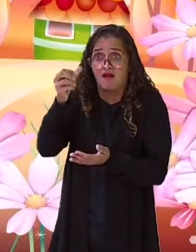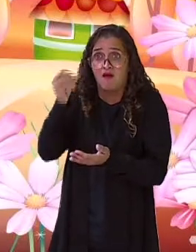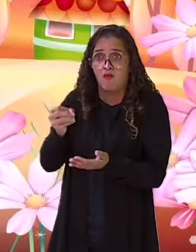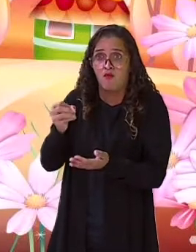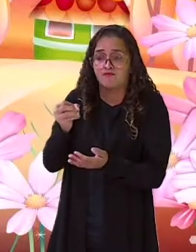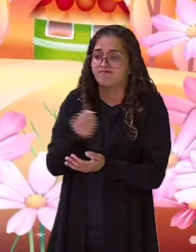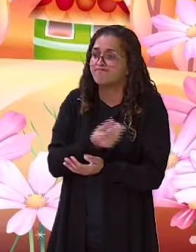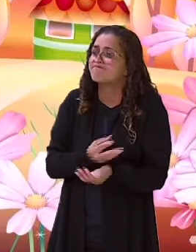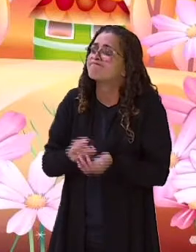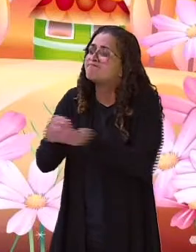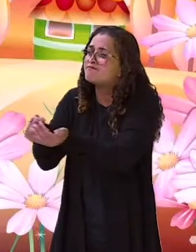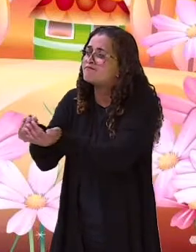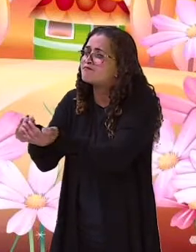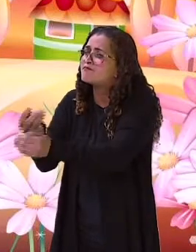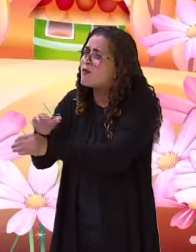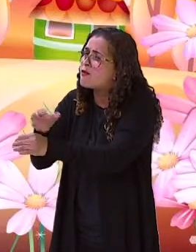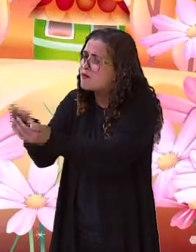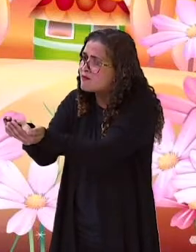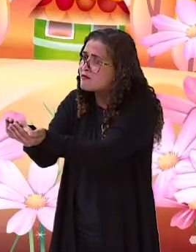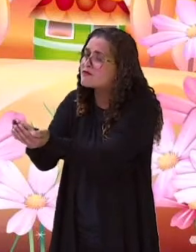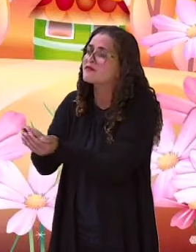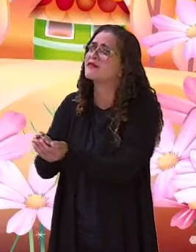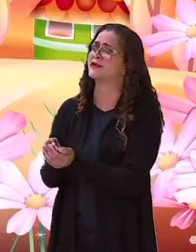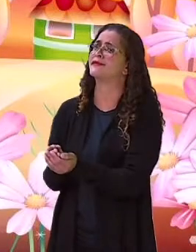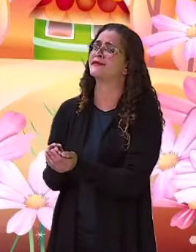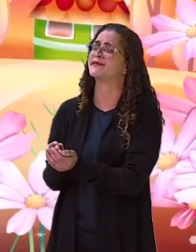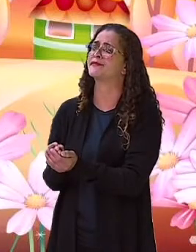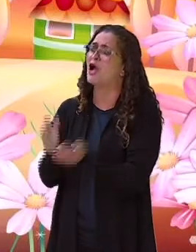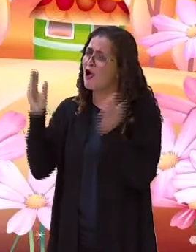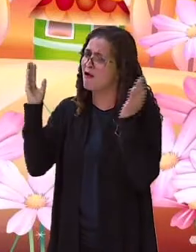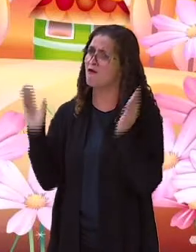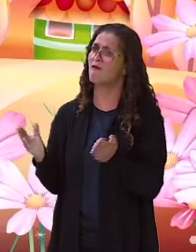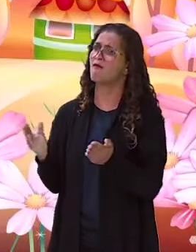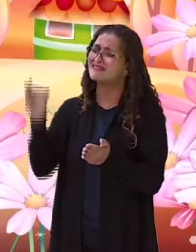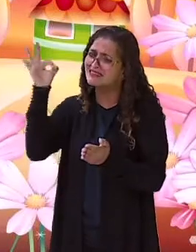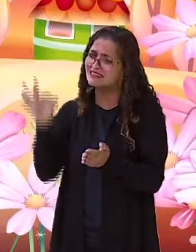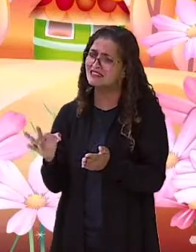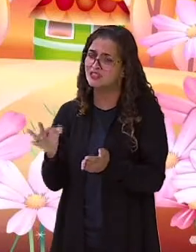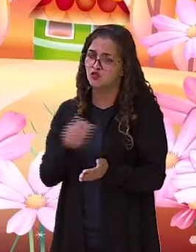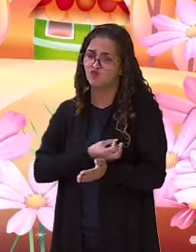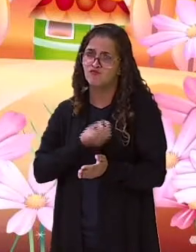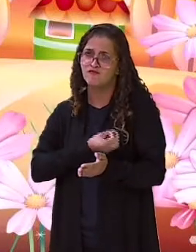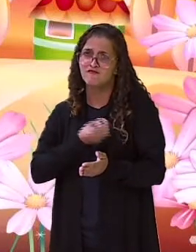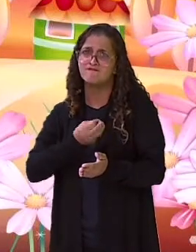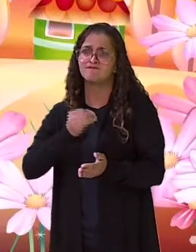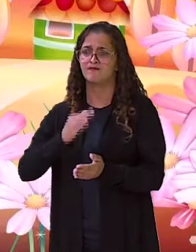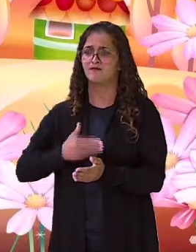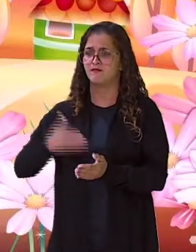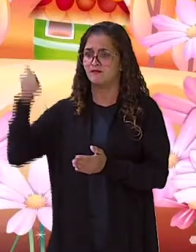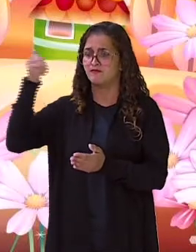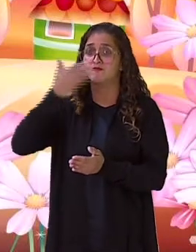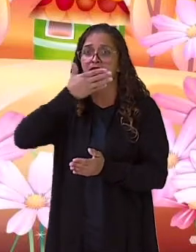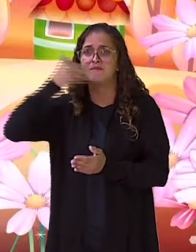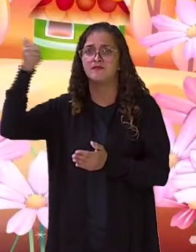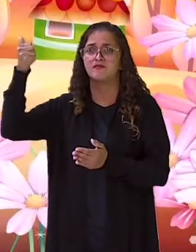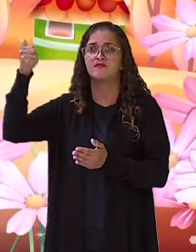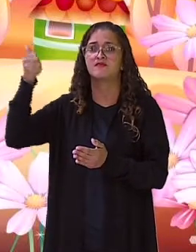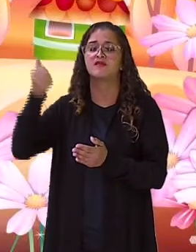Agora, você vai acertar a sua vida, disse ela cheia de confiança. O homem